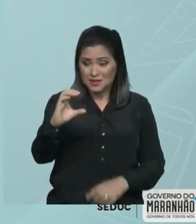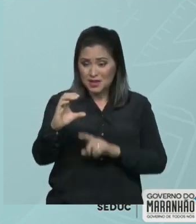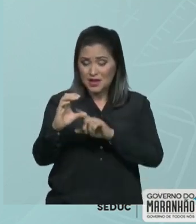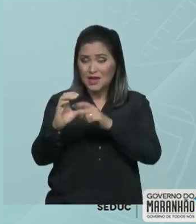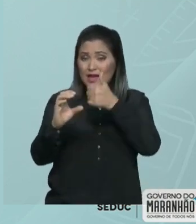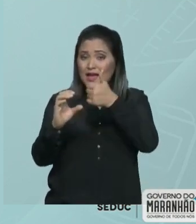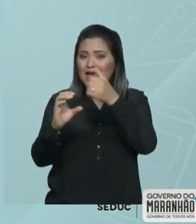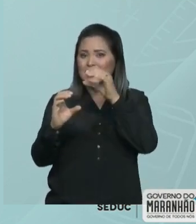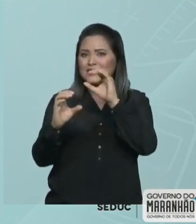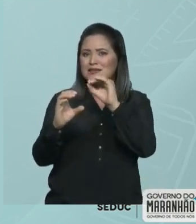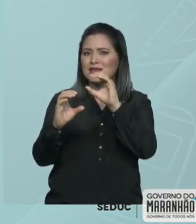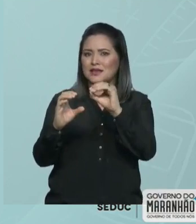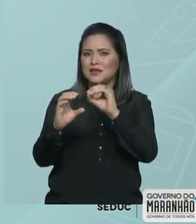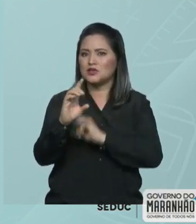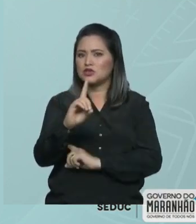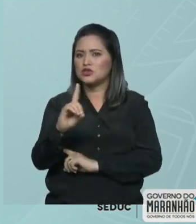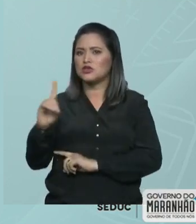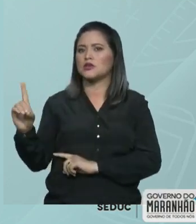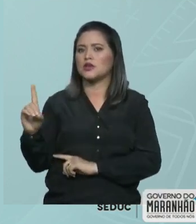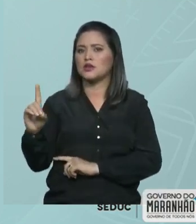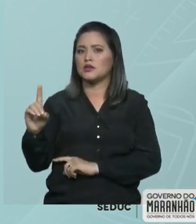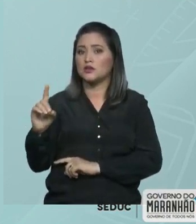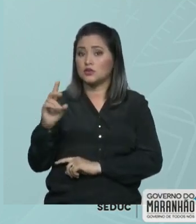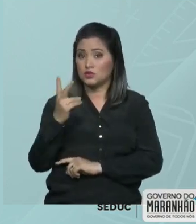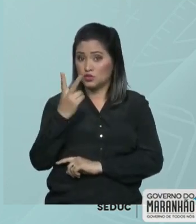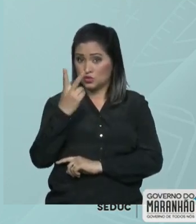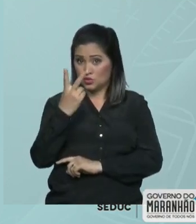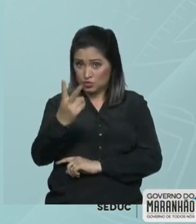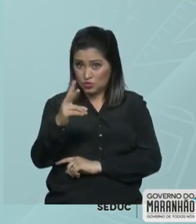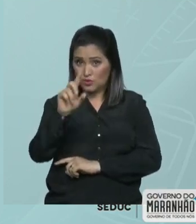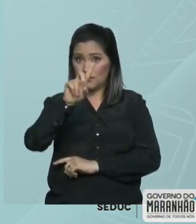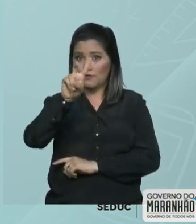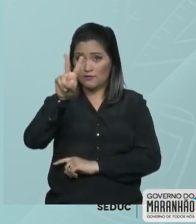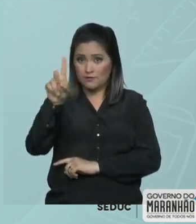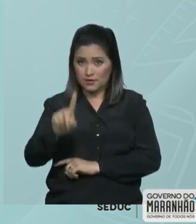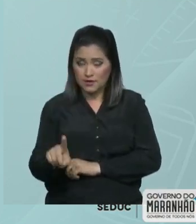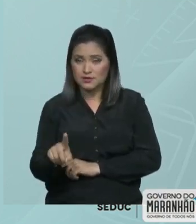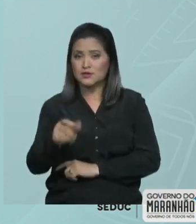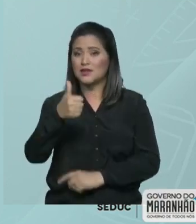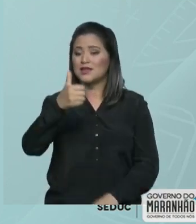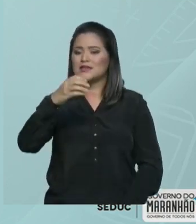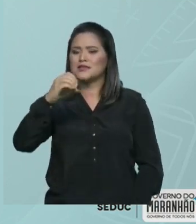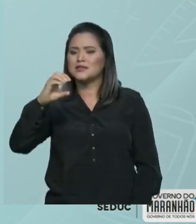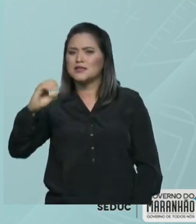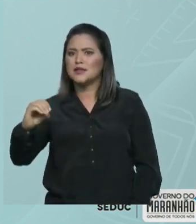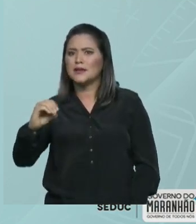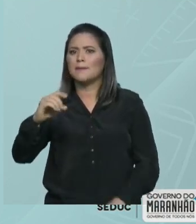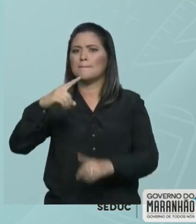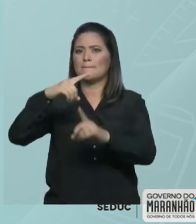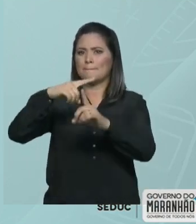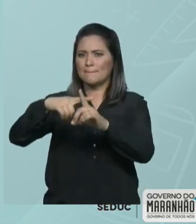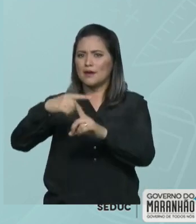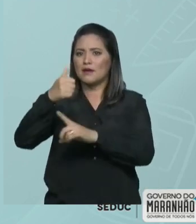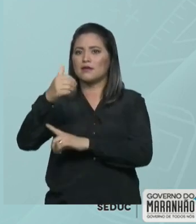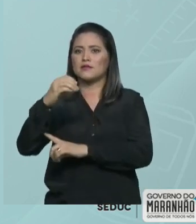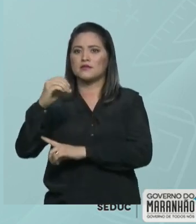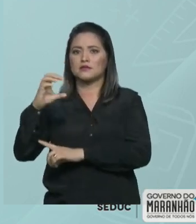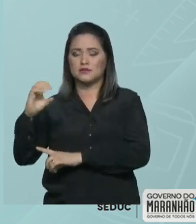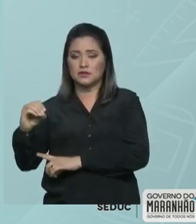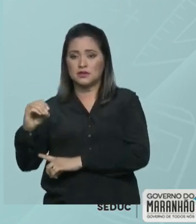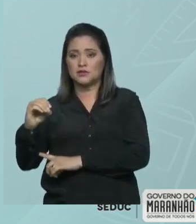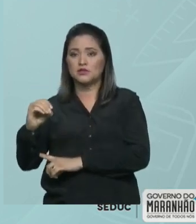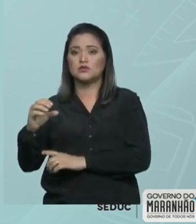Está aparecendo do lado direito. Duas vezes. Então, é 100 mais 100. Somando com o M, que vale 1.000.